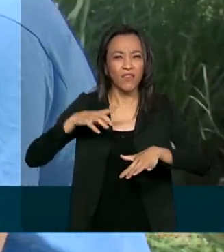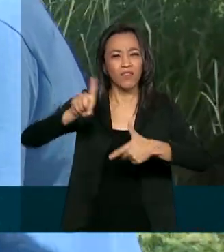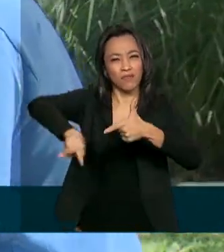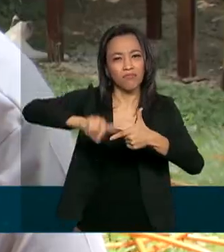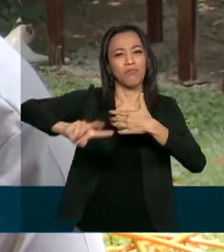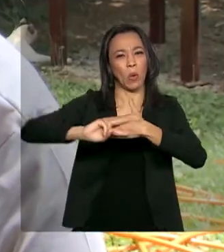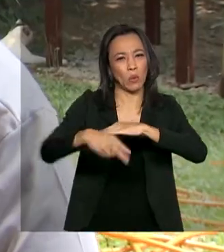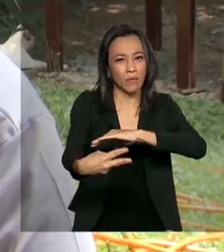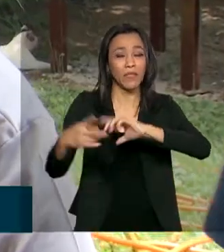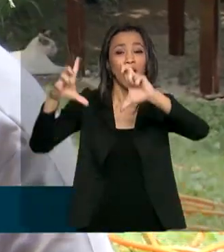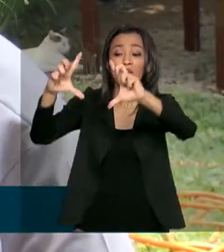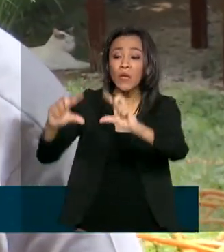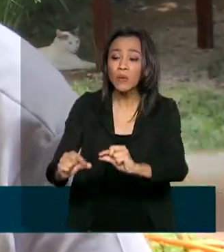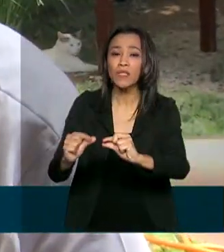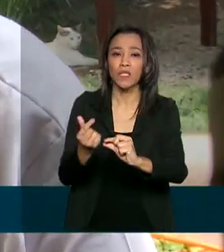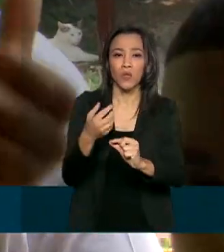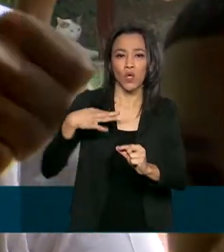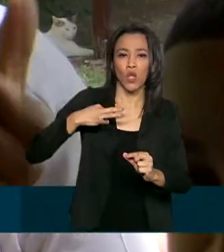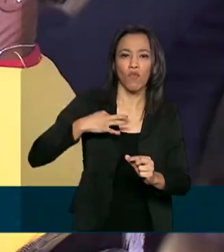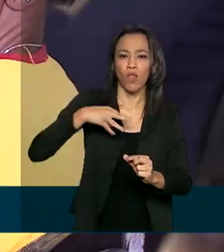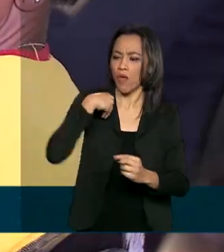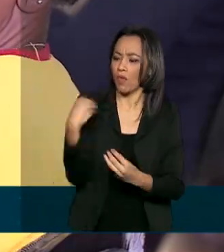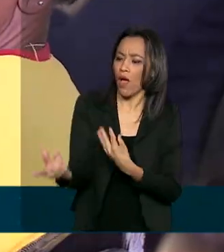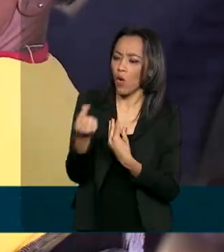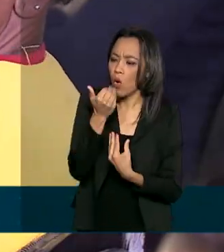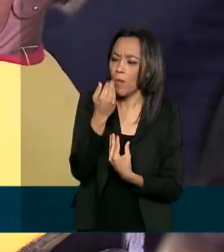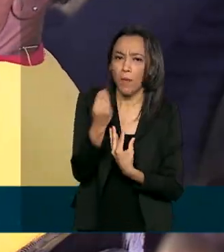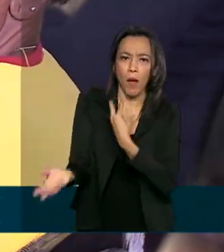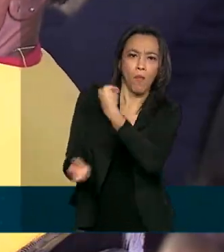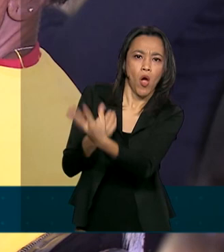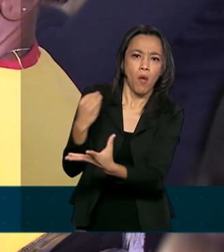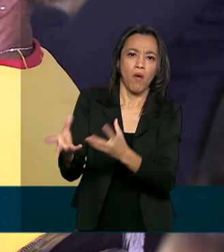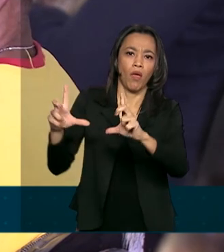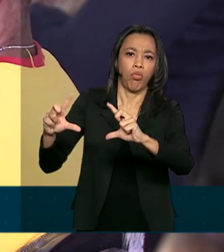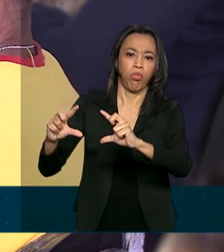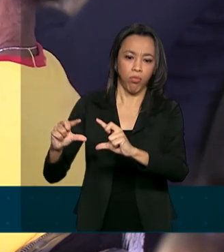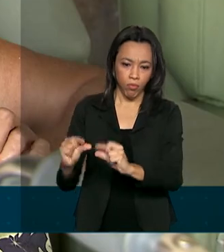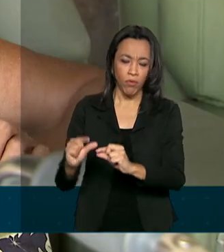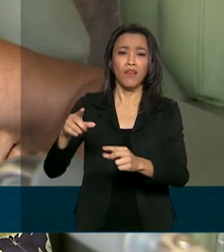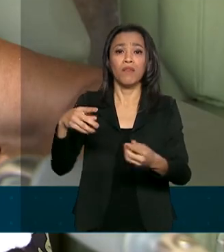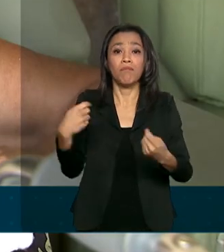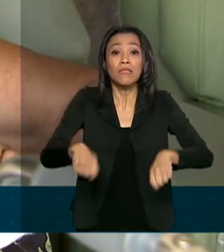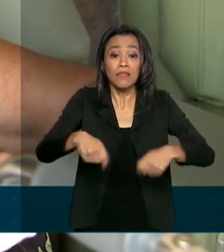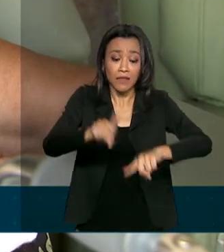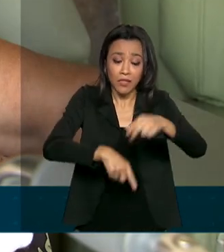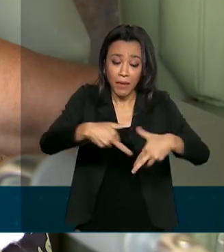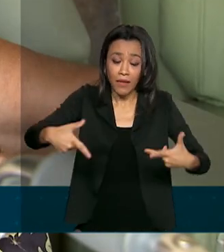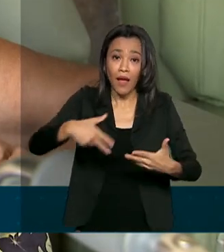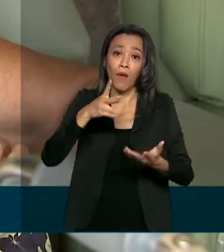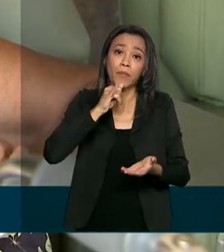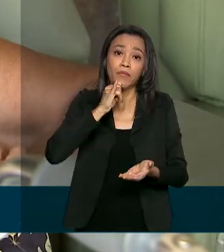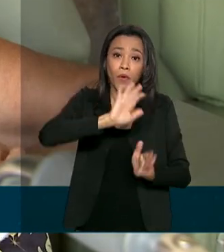doações. E muitos enfrentam dificuldades de manutenção com a falta de itens básicos, como fraldas